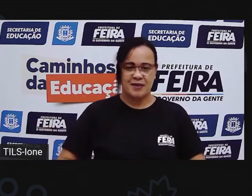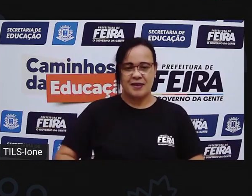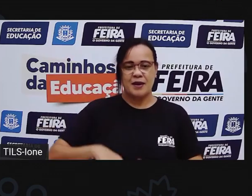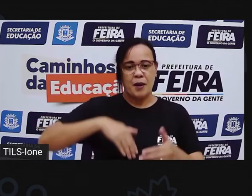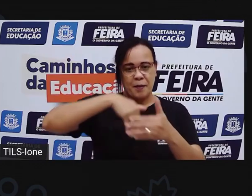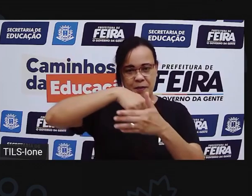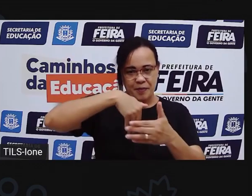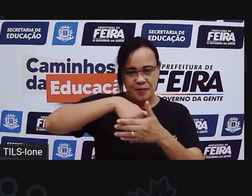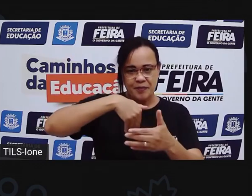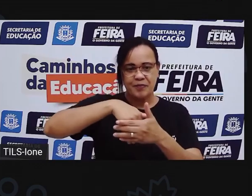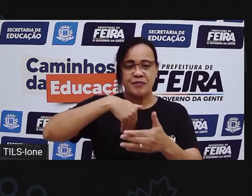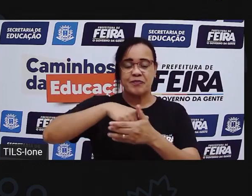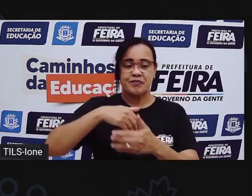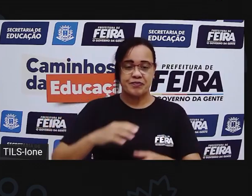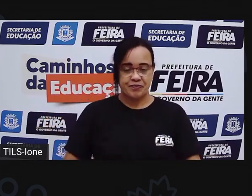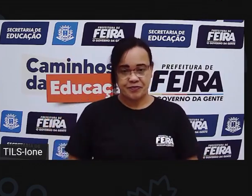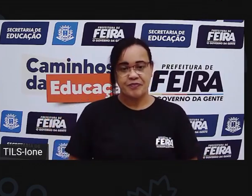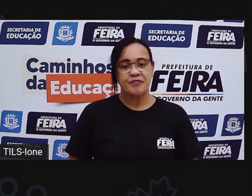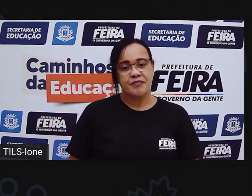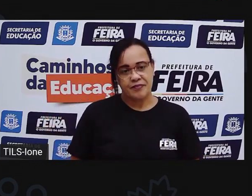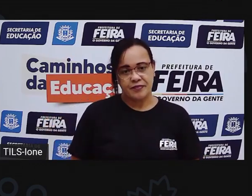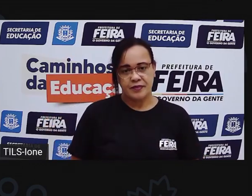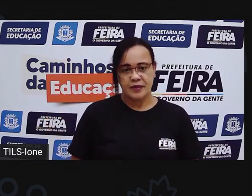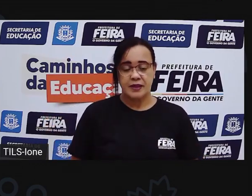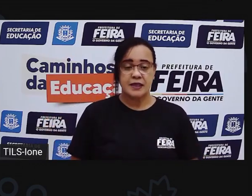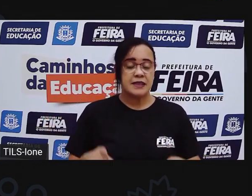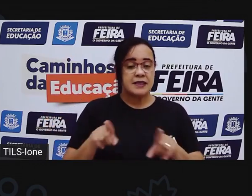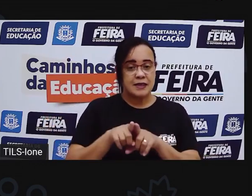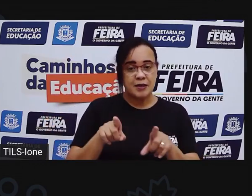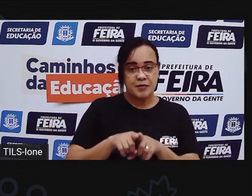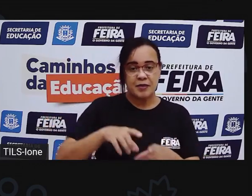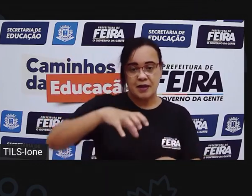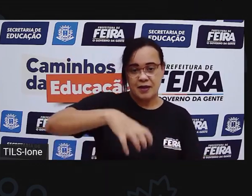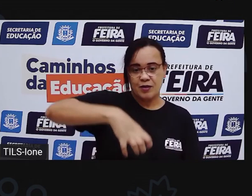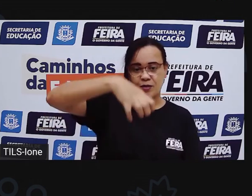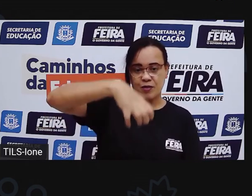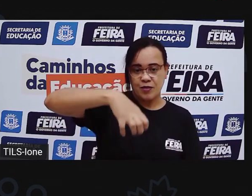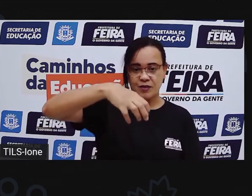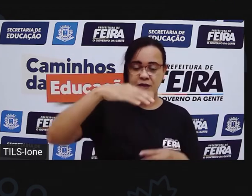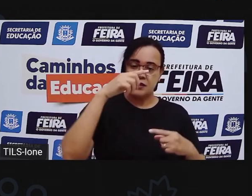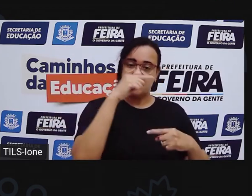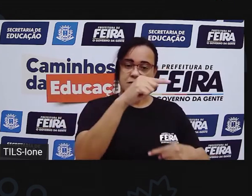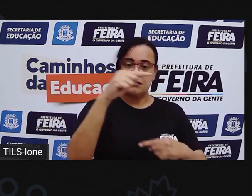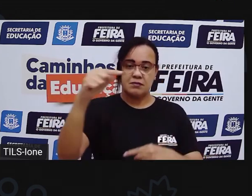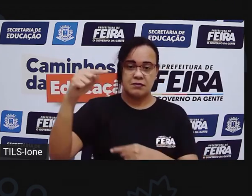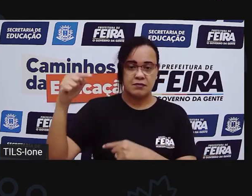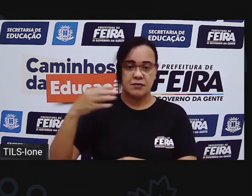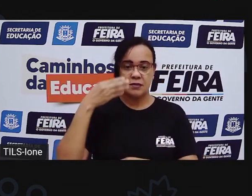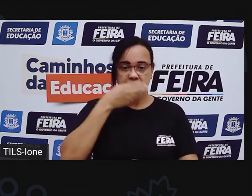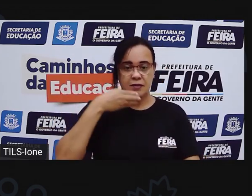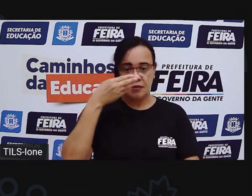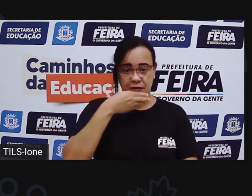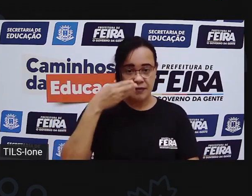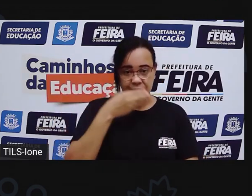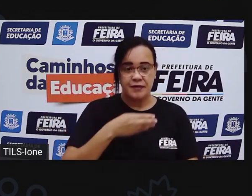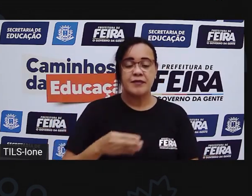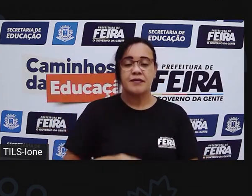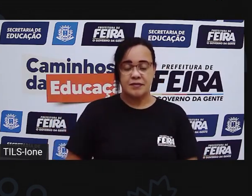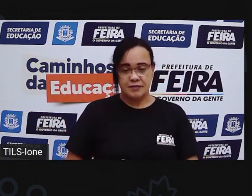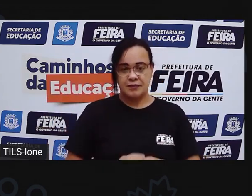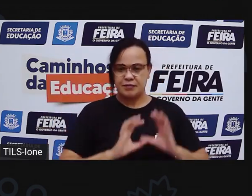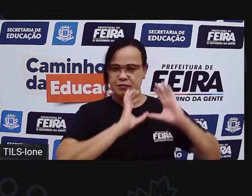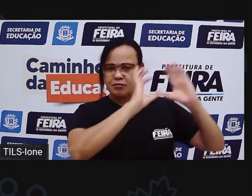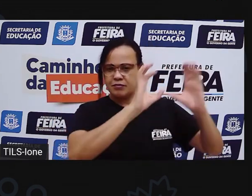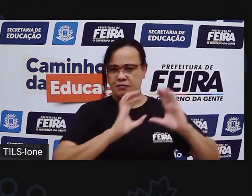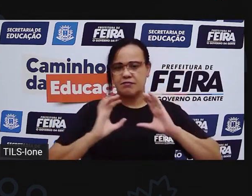bolzinho. Tem o boliche, né? Com a garrafa pet. Tem também a salada de frutas. E tem o baleado.